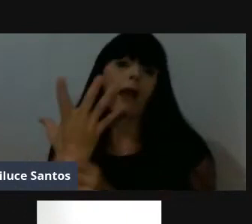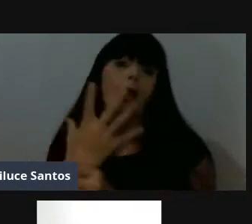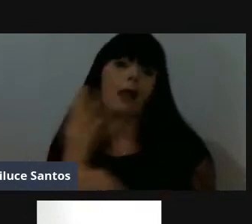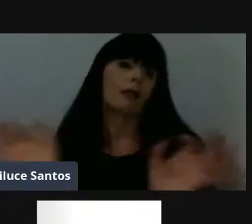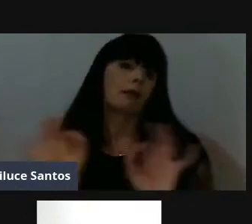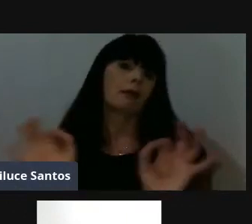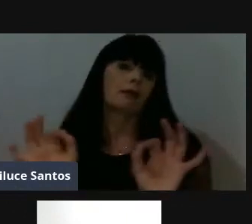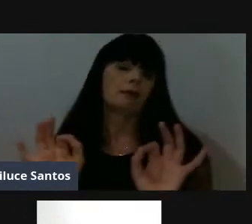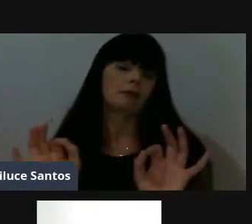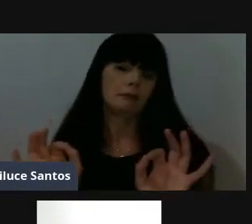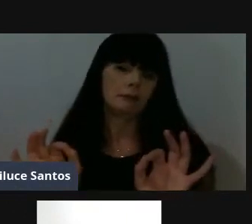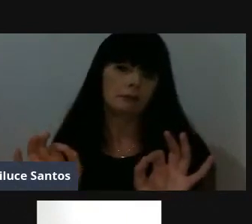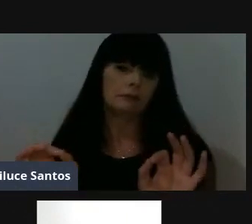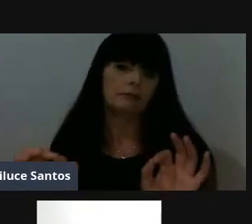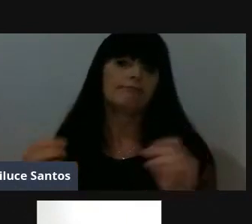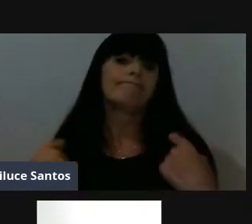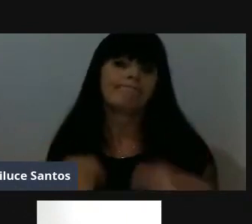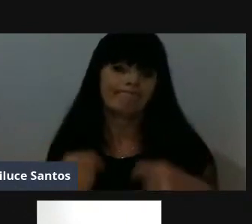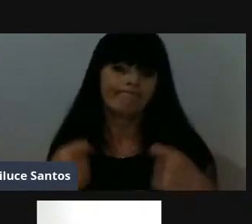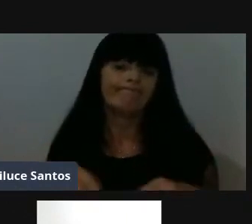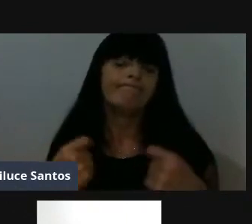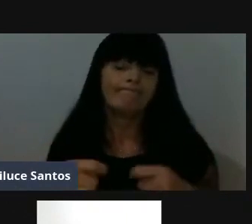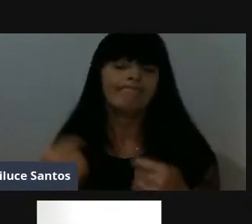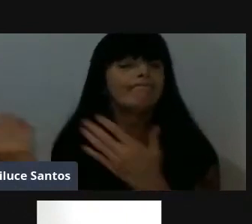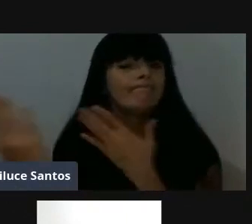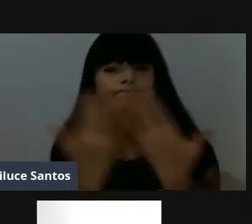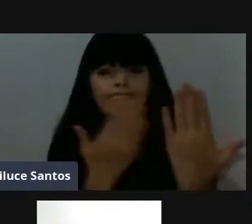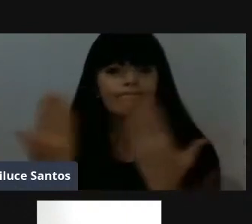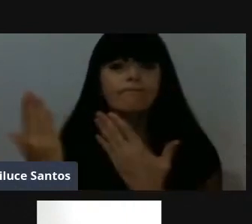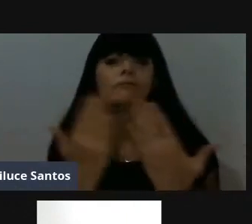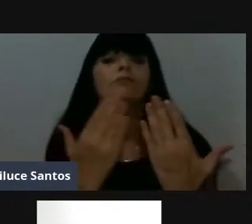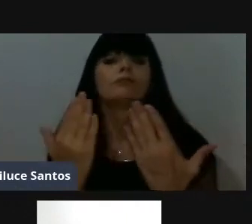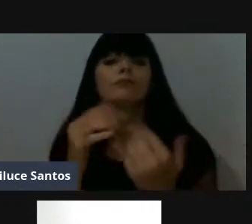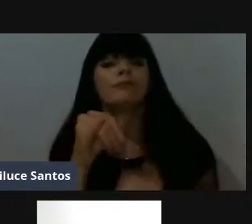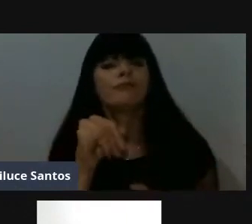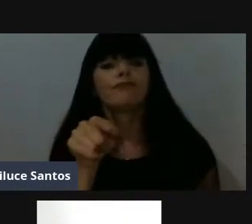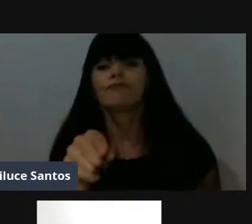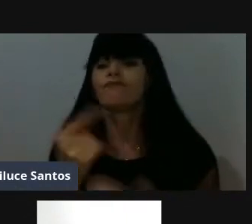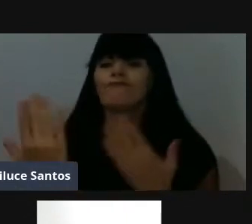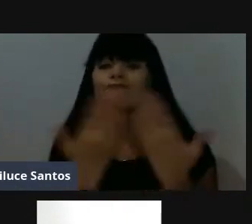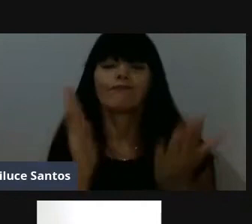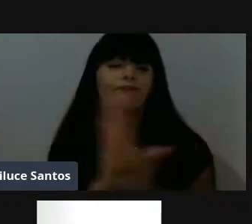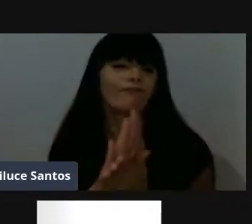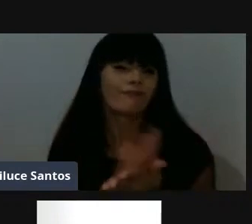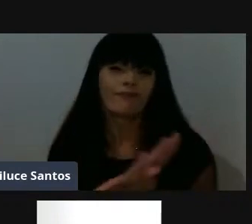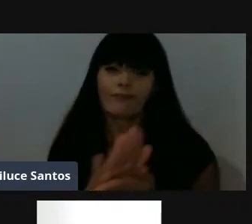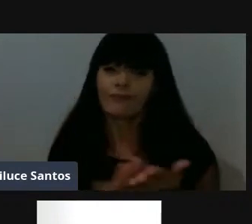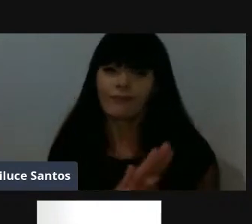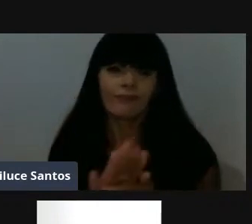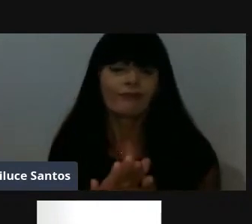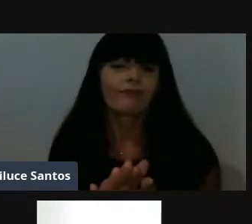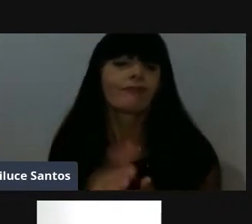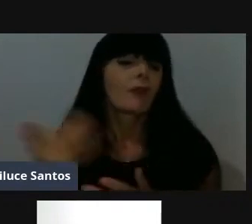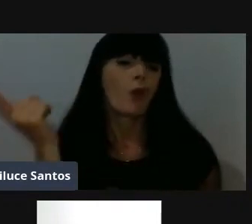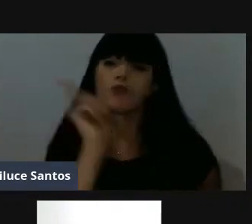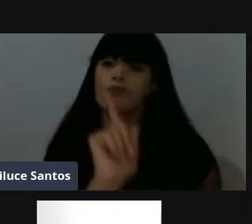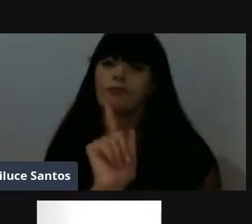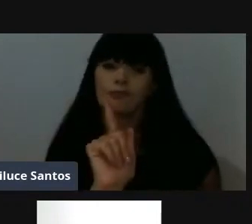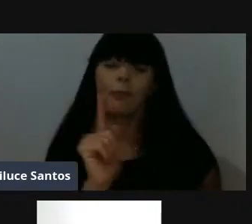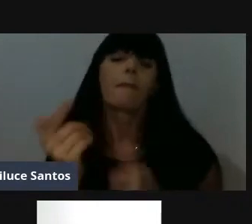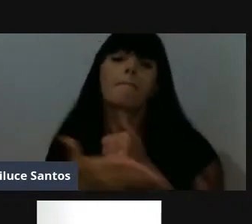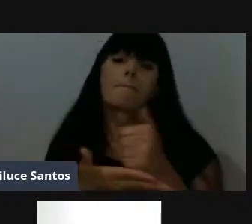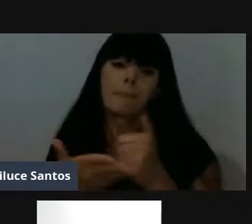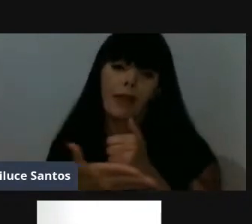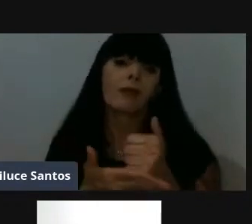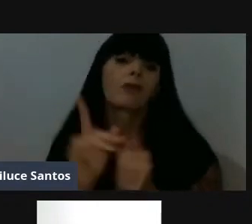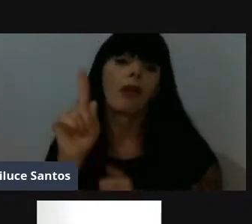gera custo nenhum para o município, ele não vai cair no seu colo, se você não estudar, não for atrás, não buscar, ele não vem, então, basicamente é